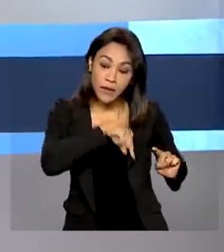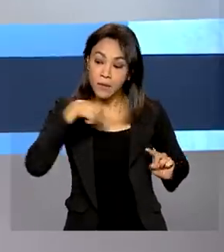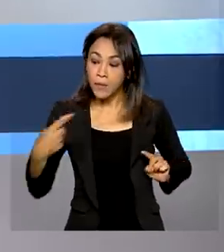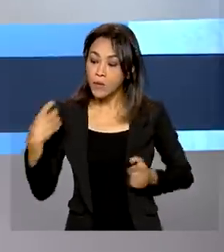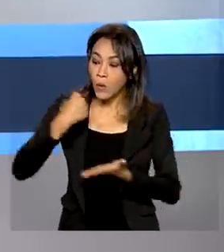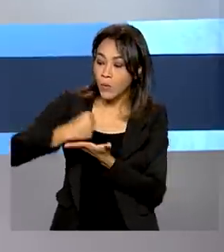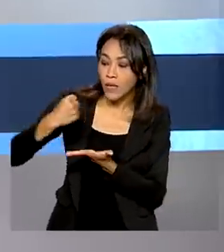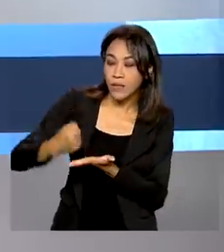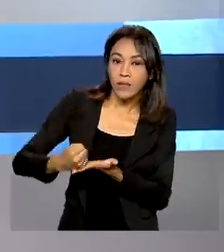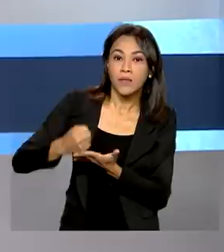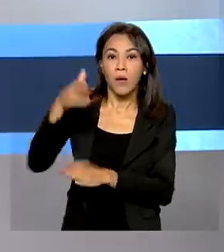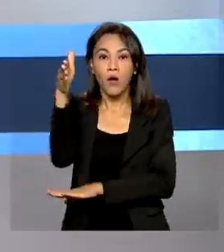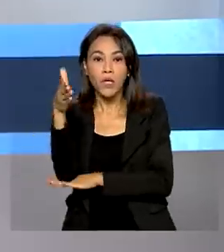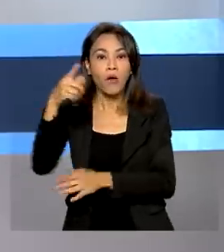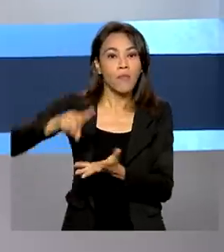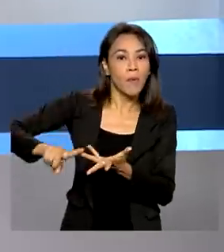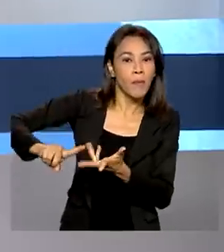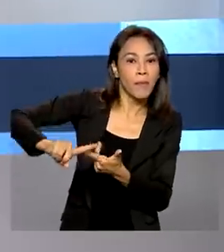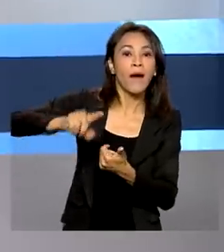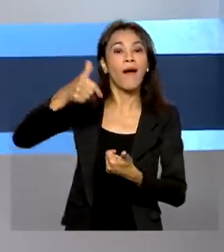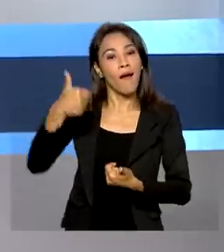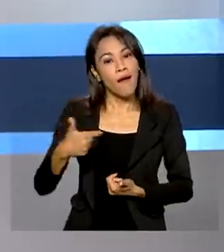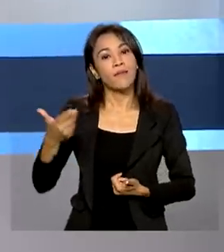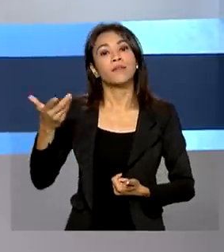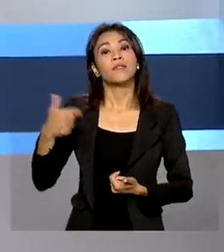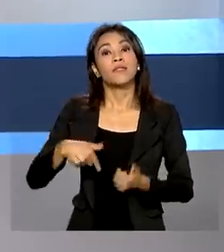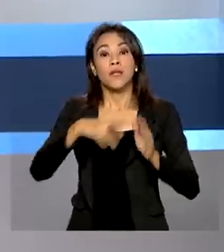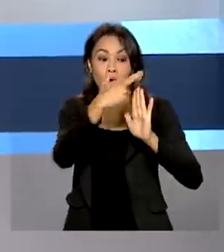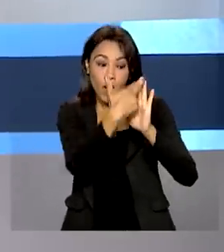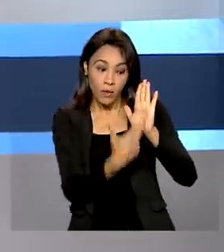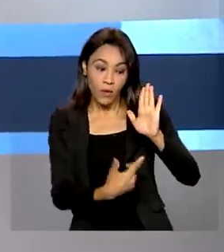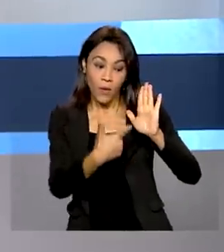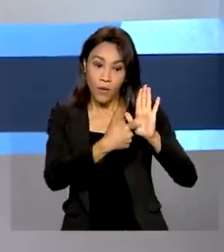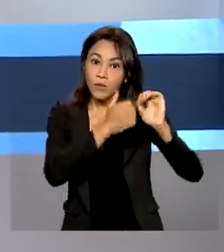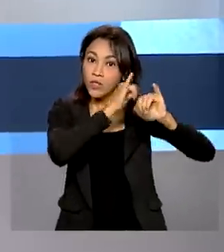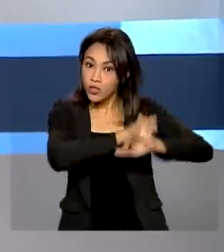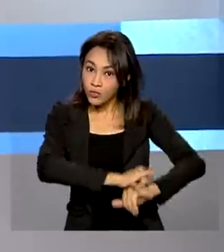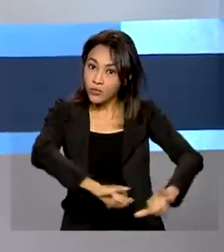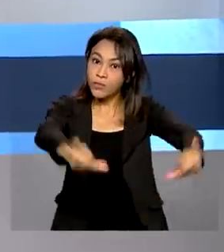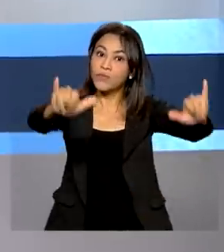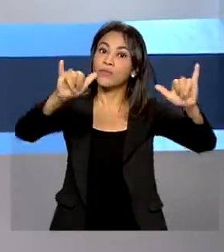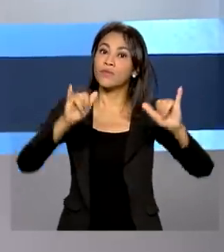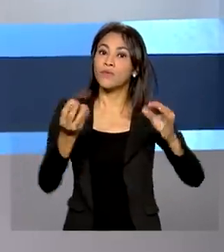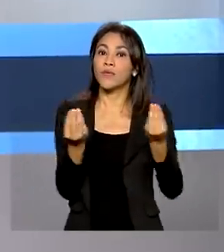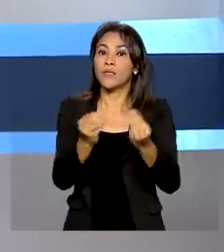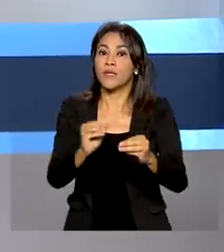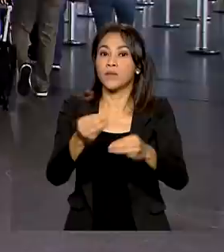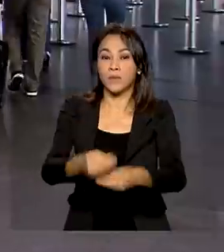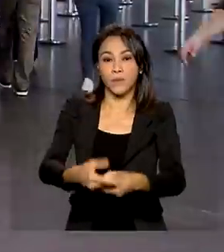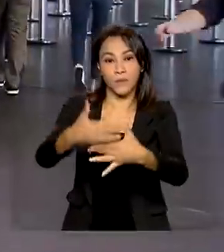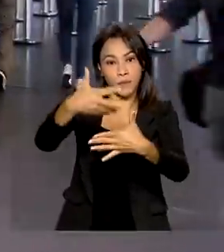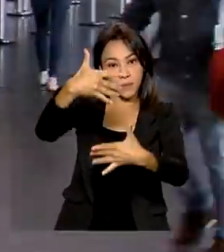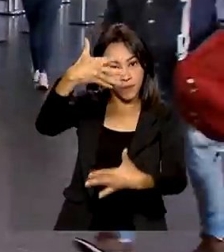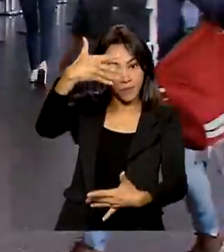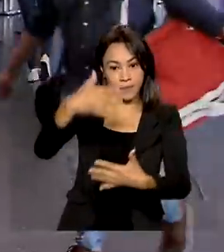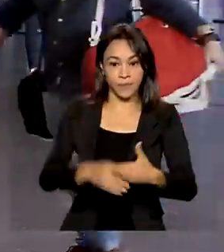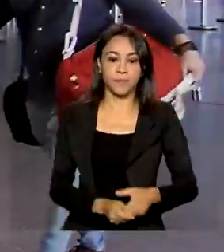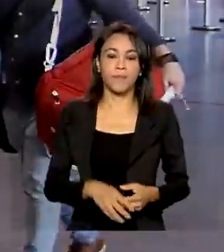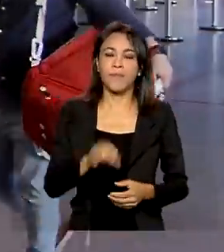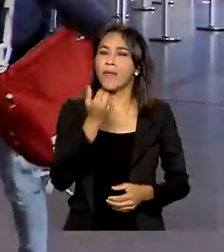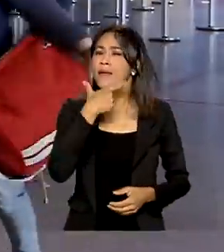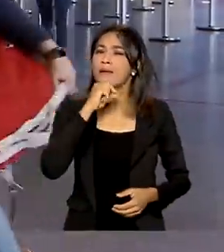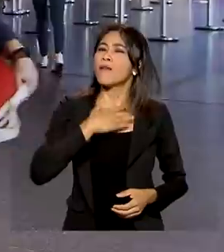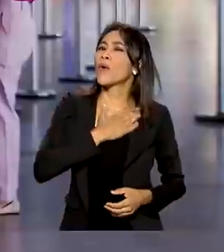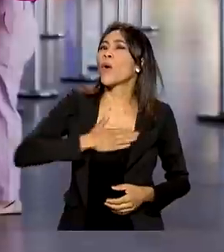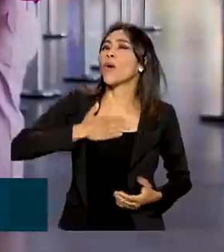serviços. As informações são dadas por meio do Boletim do Consumidor Turista nas redes sociais. Quem não gosta